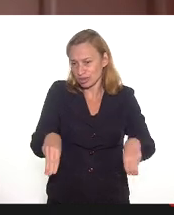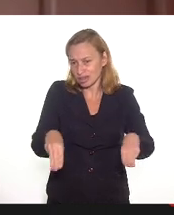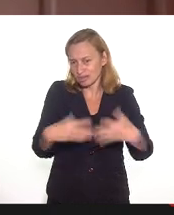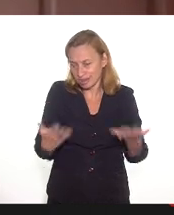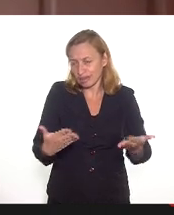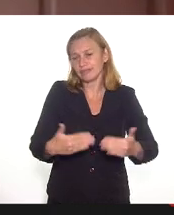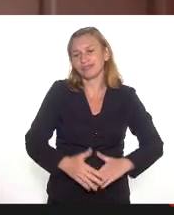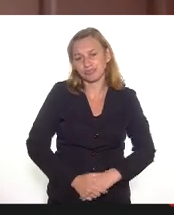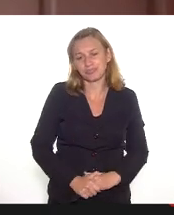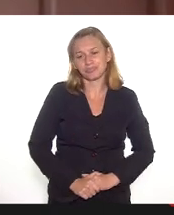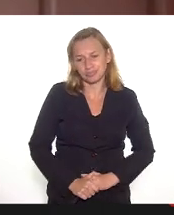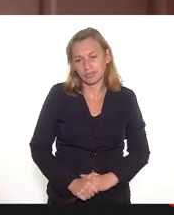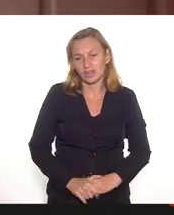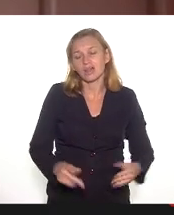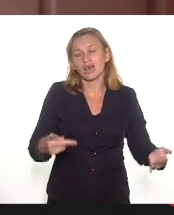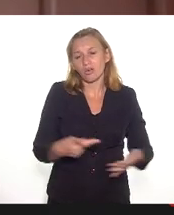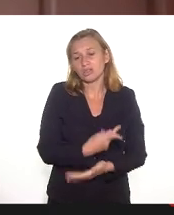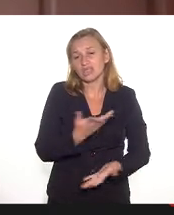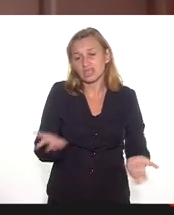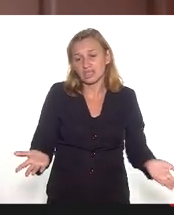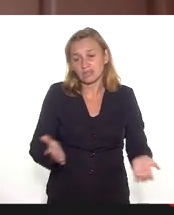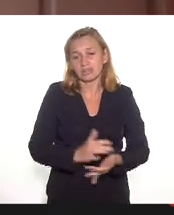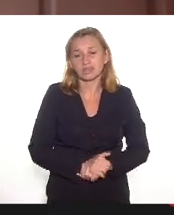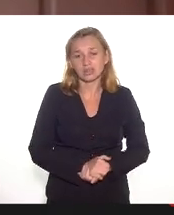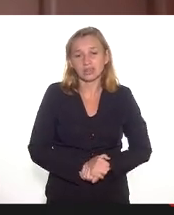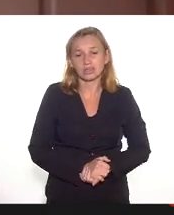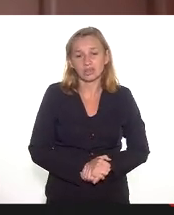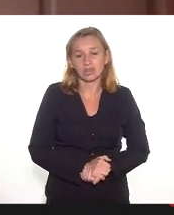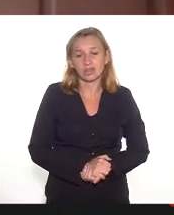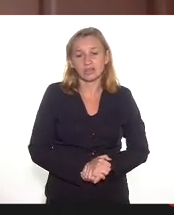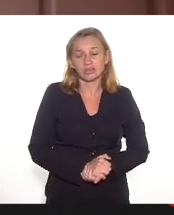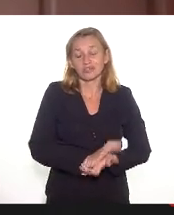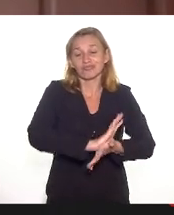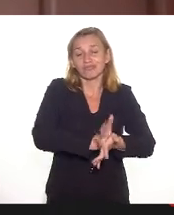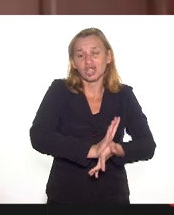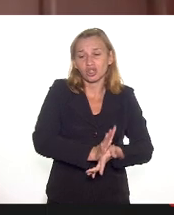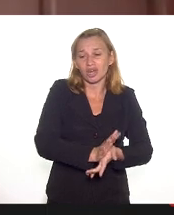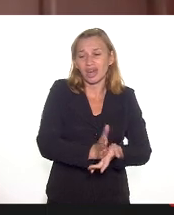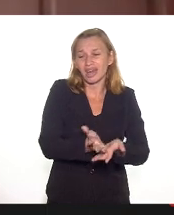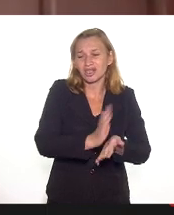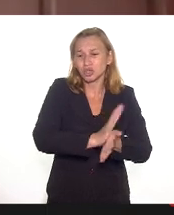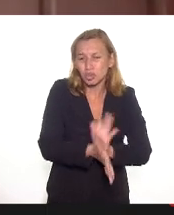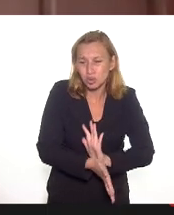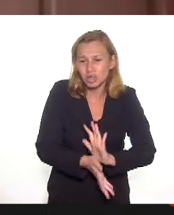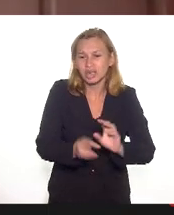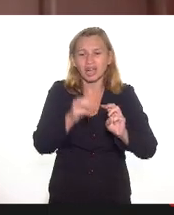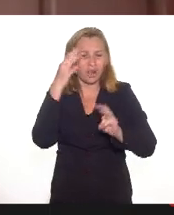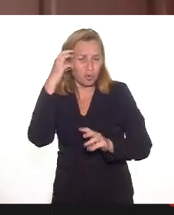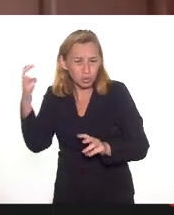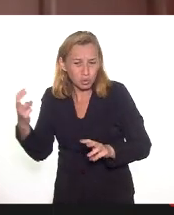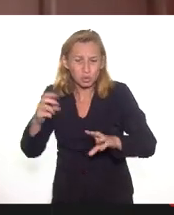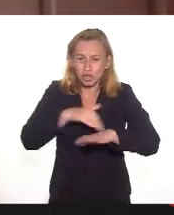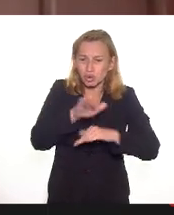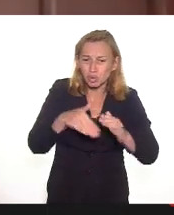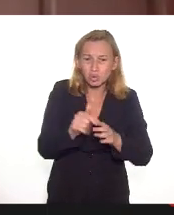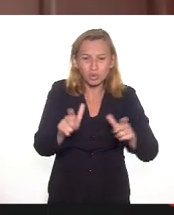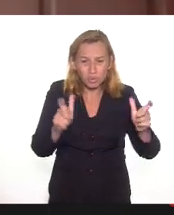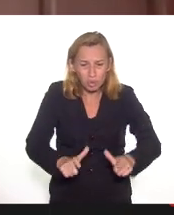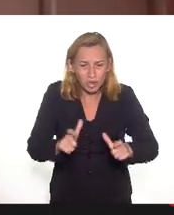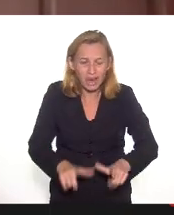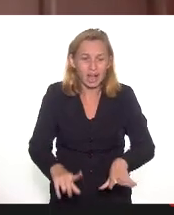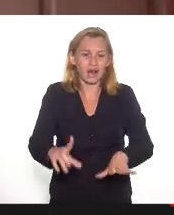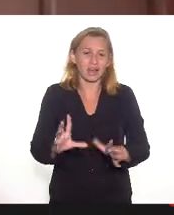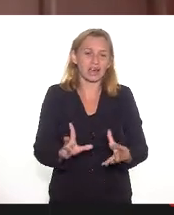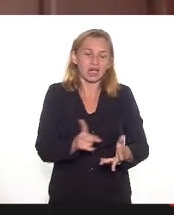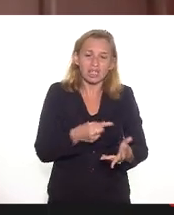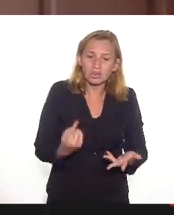progressivo no sentido de destruição da cultura, de todo o ambiente que compõe o que a